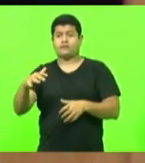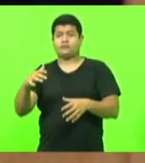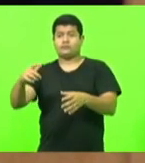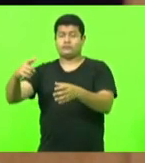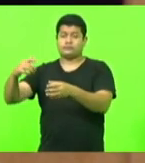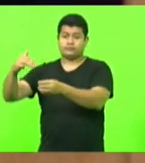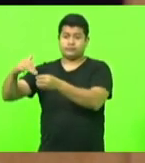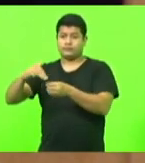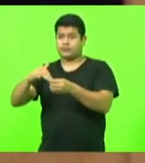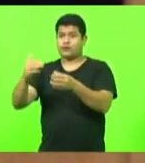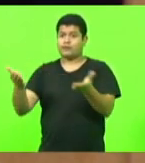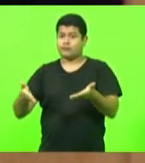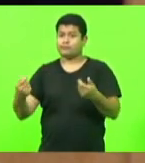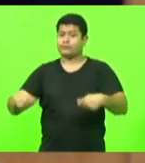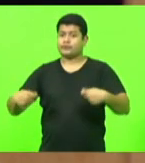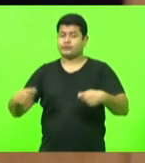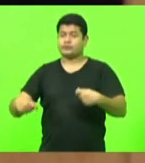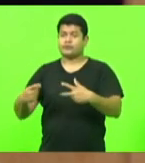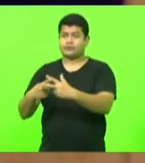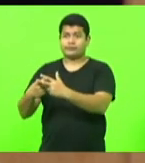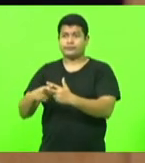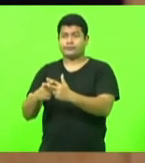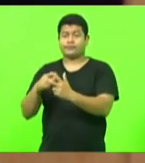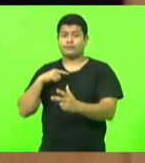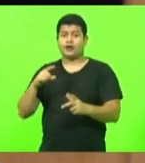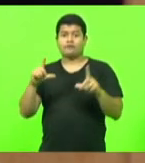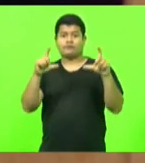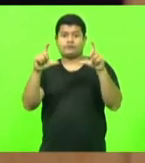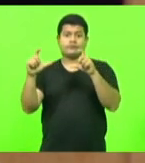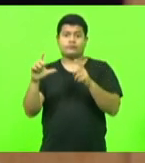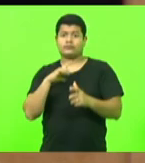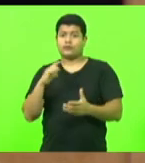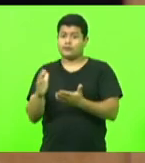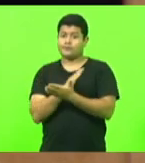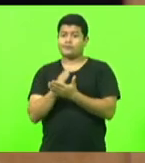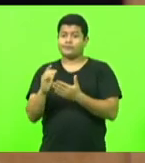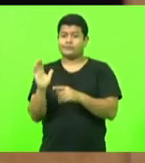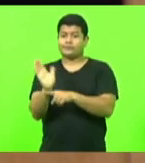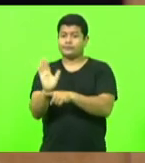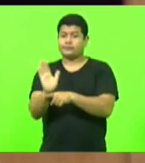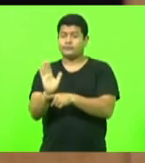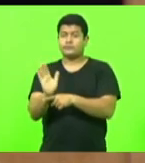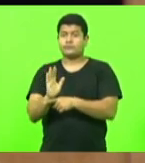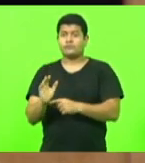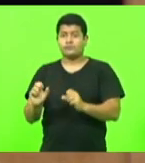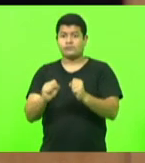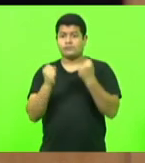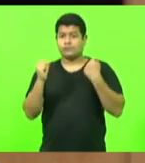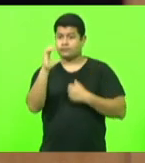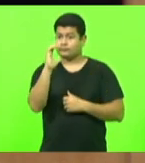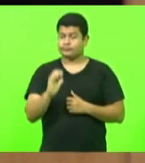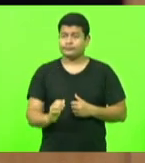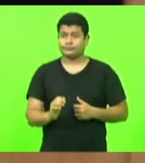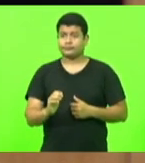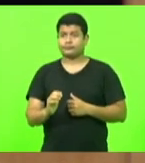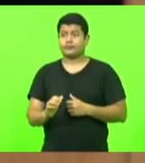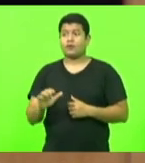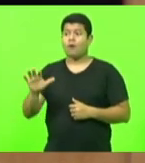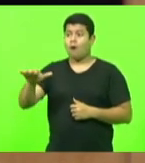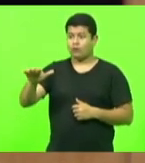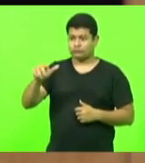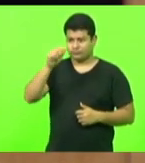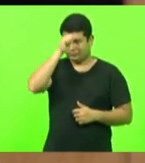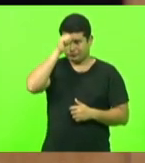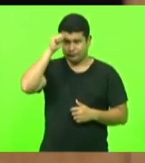agora ser mantidas. Tem essas fotos, tem alguns vídeos, a defesa civil, deputado Adriane, já